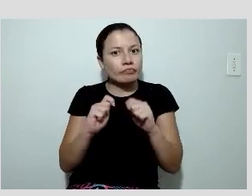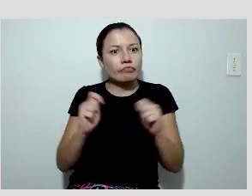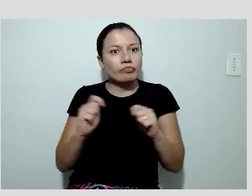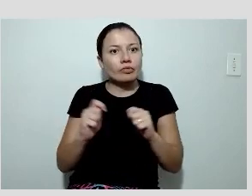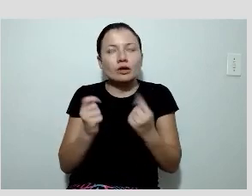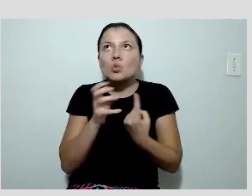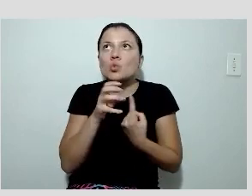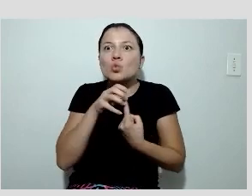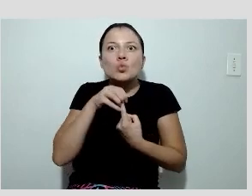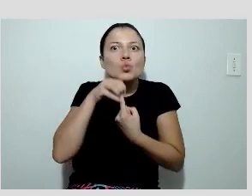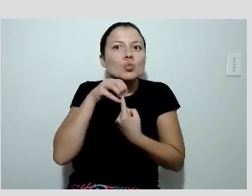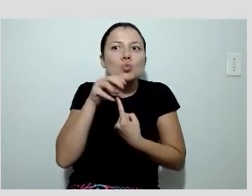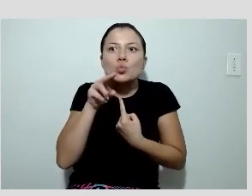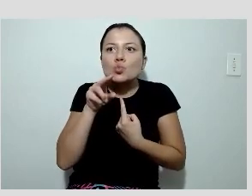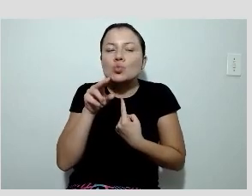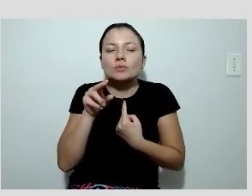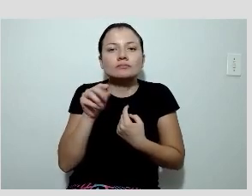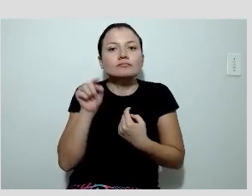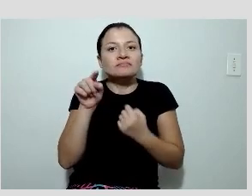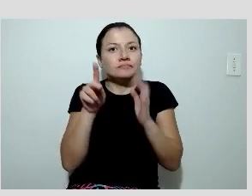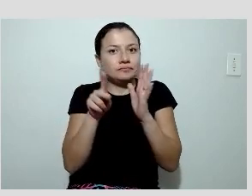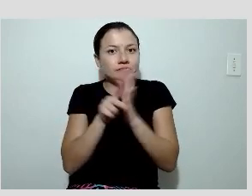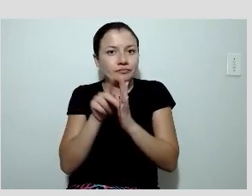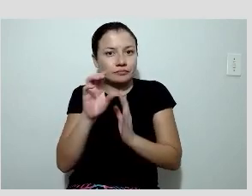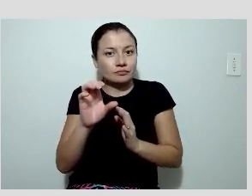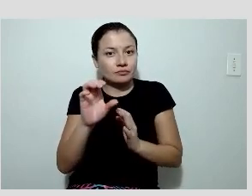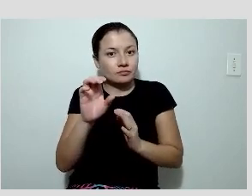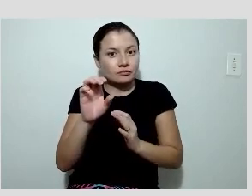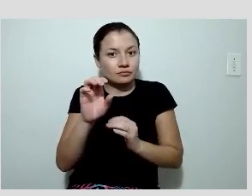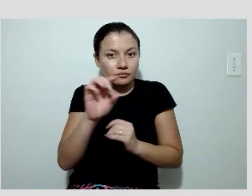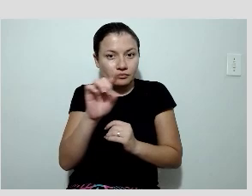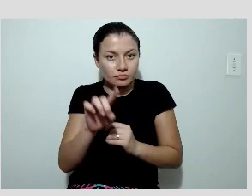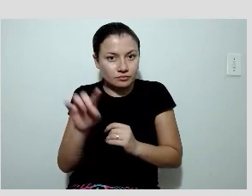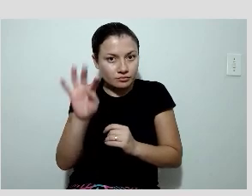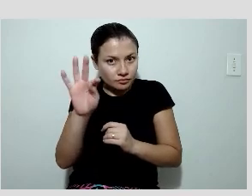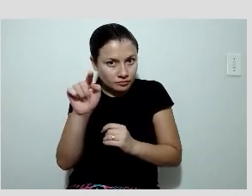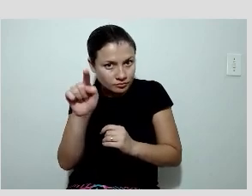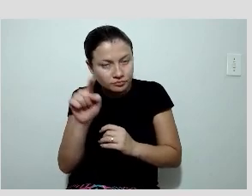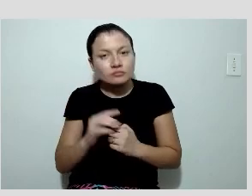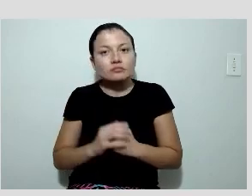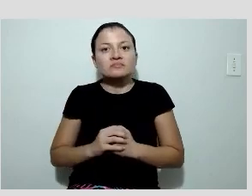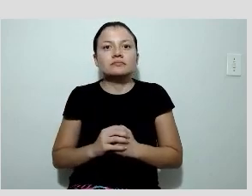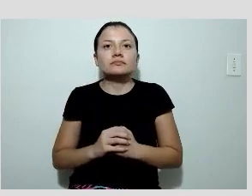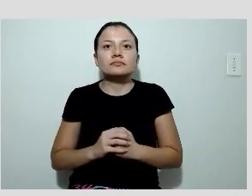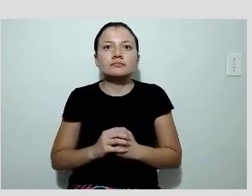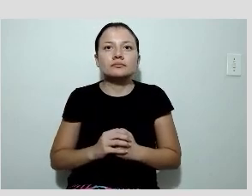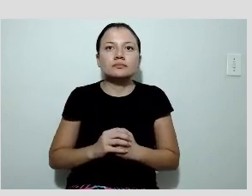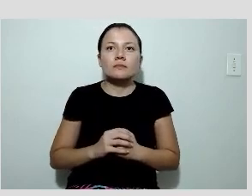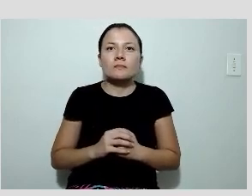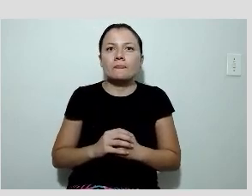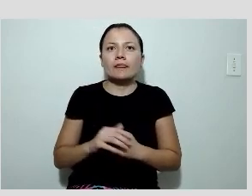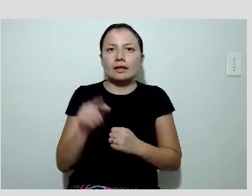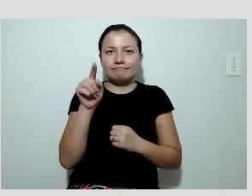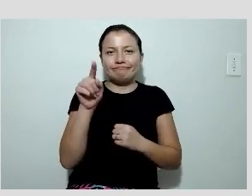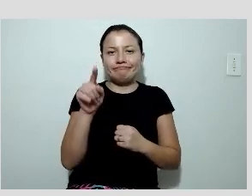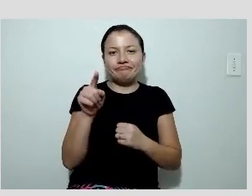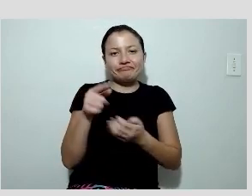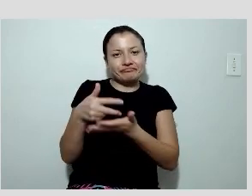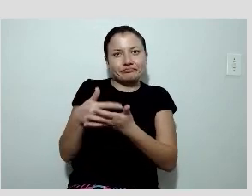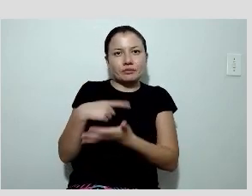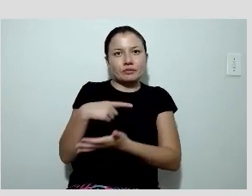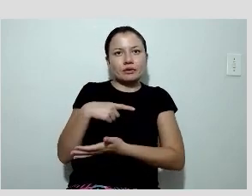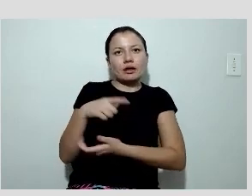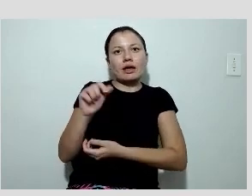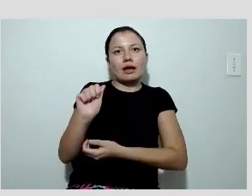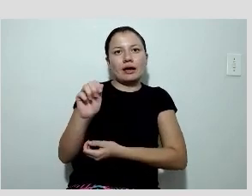é única desse equipamento de CZT. A gente tem aqui um SPECT de um paciente com ameloidose. A gente consegue